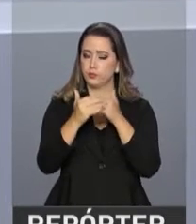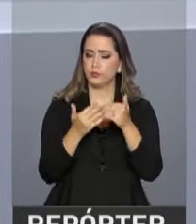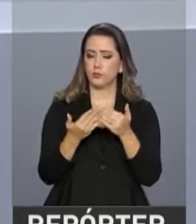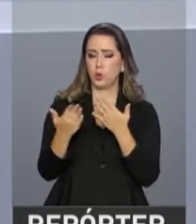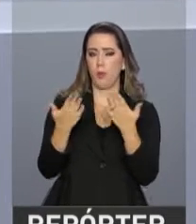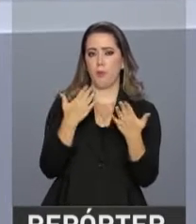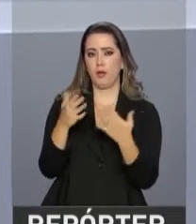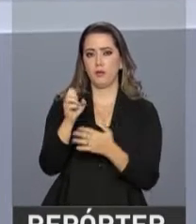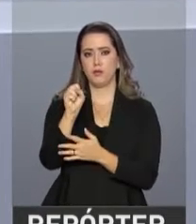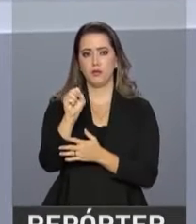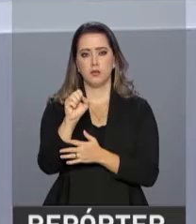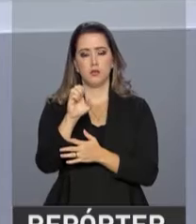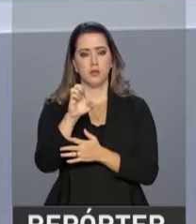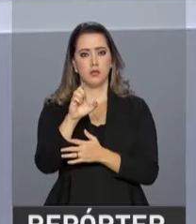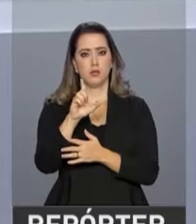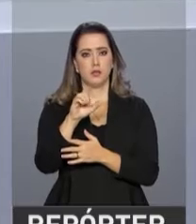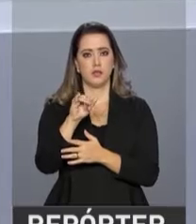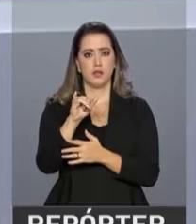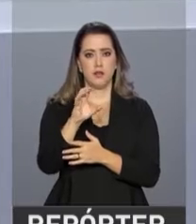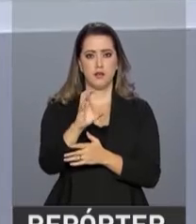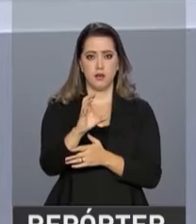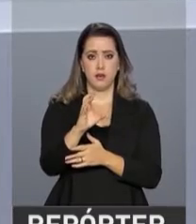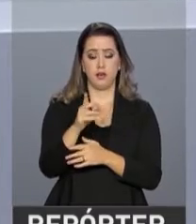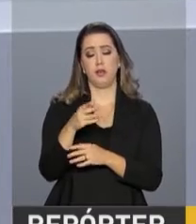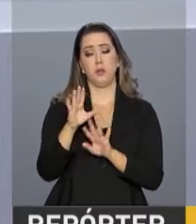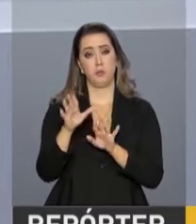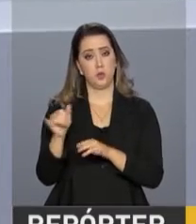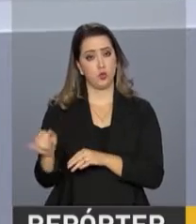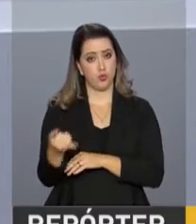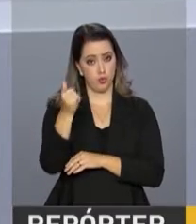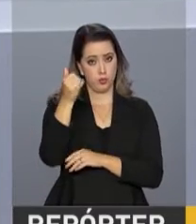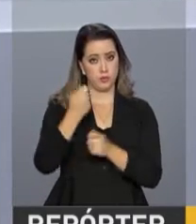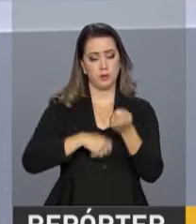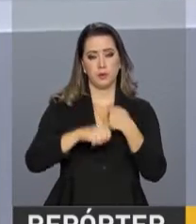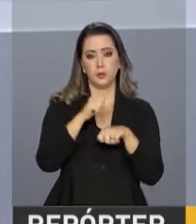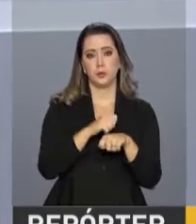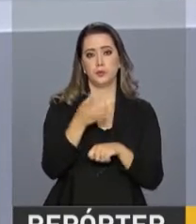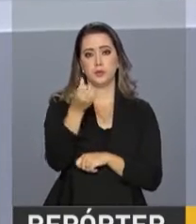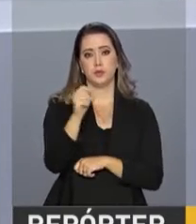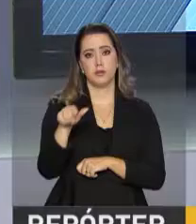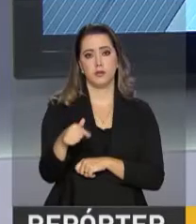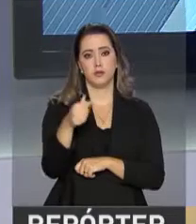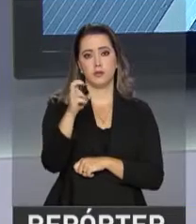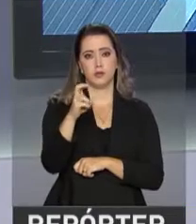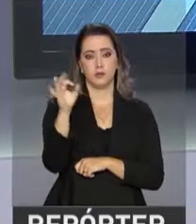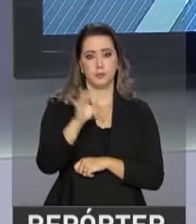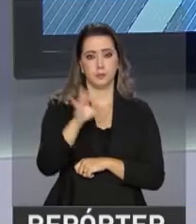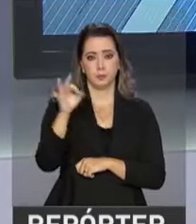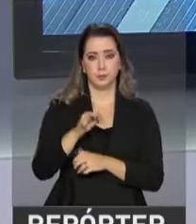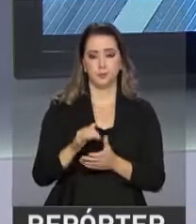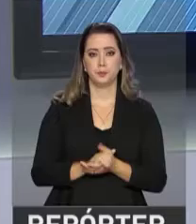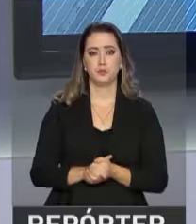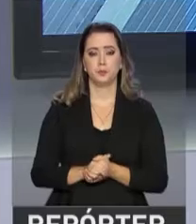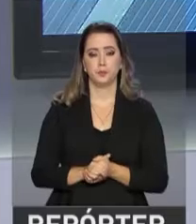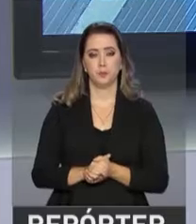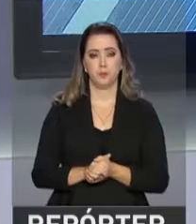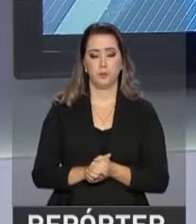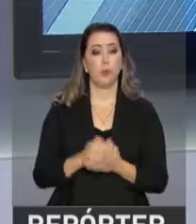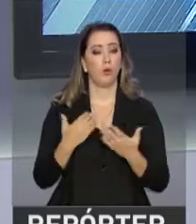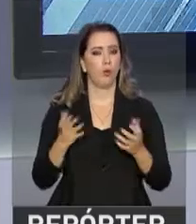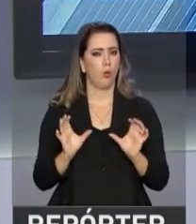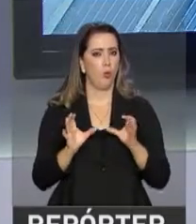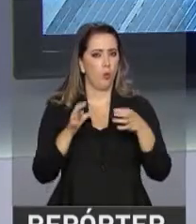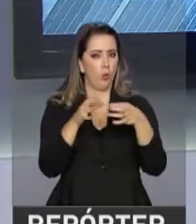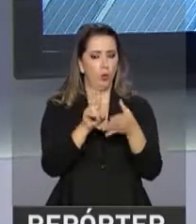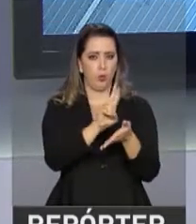Selic, taxa básica de juros da economia, em 6,75%. A OCDE, Organização